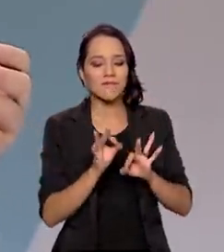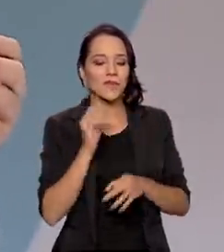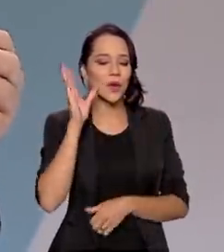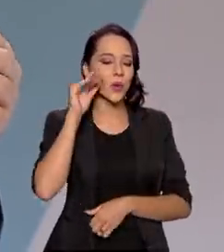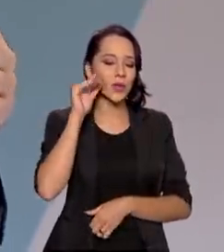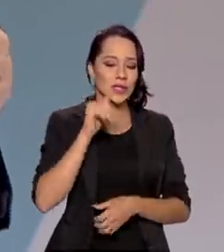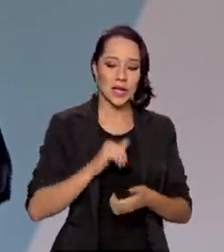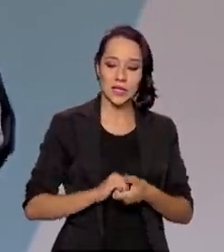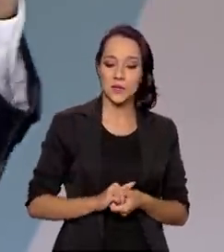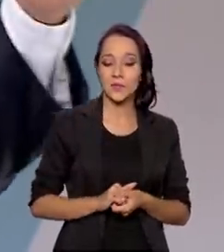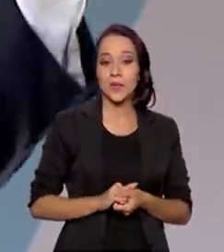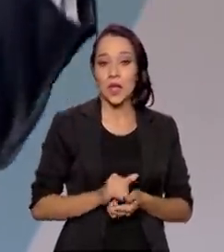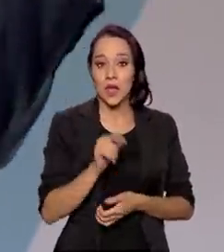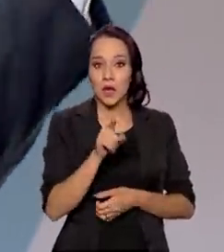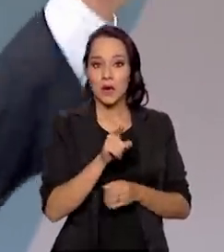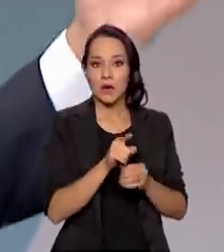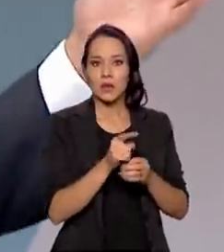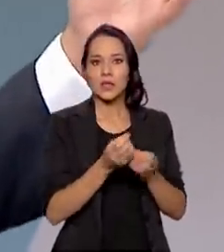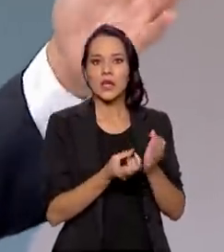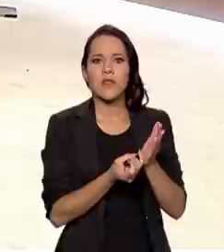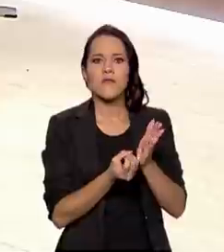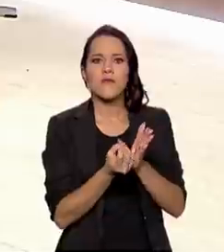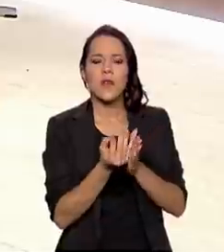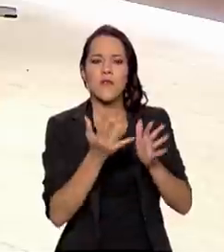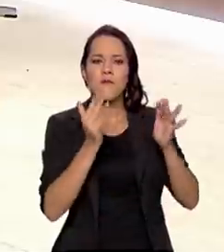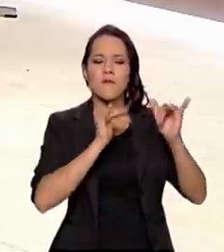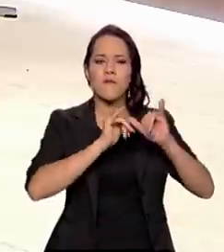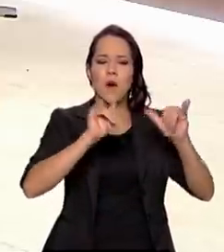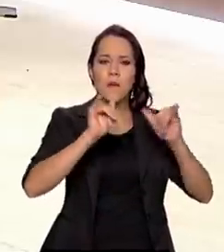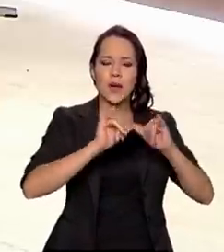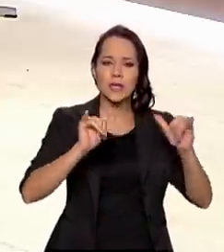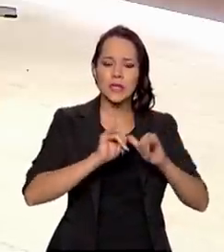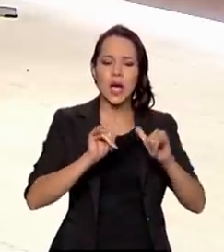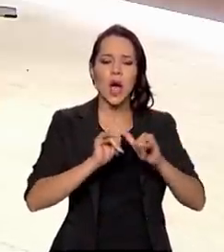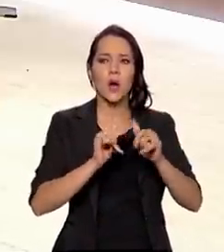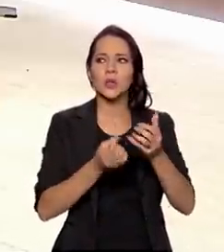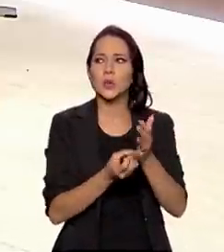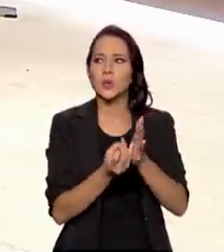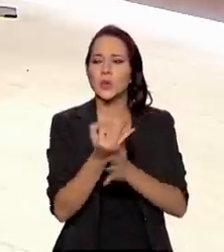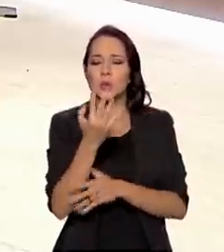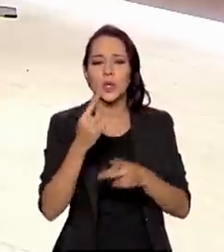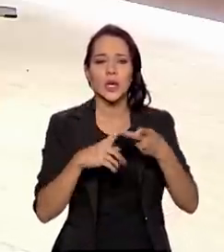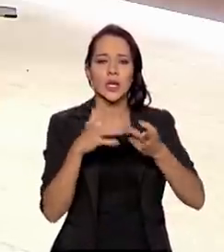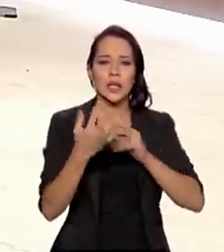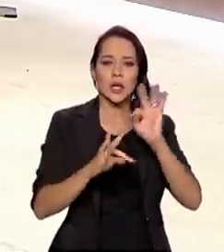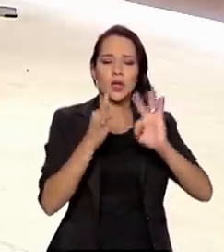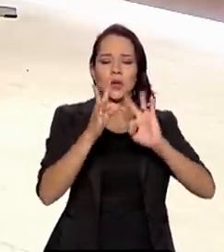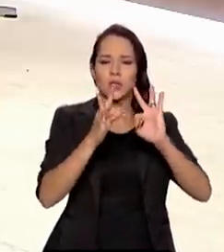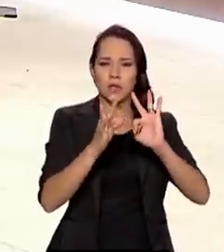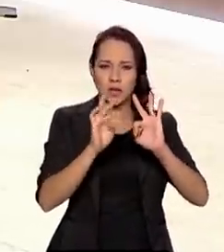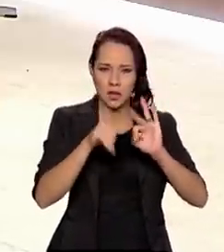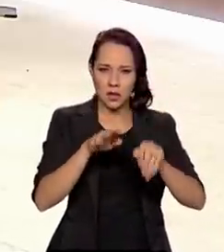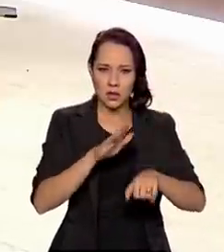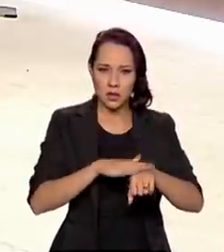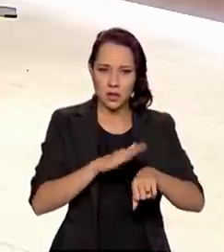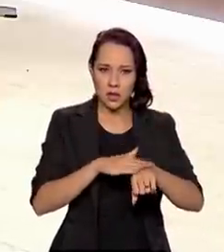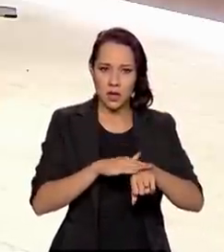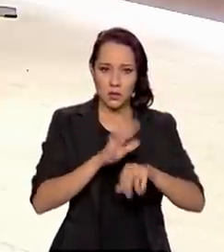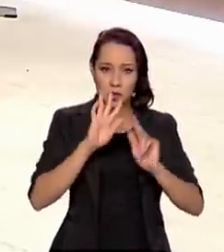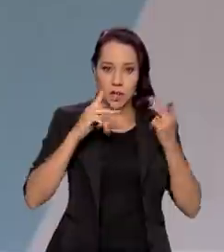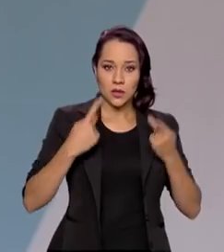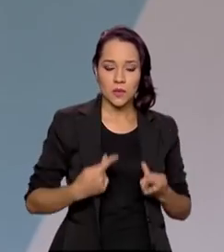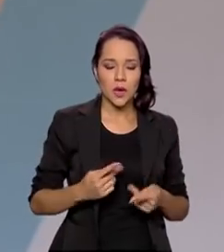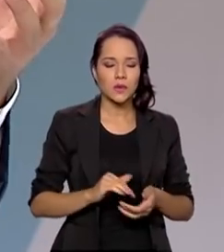curiosidade. Processamento de milhões de dados, desenvolvimento de soluções tecnológicas, tecnológicas, isso é feito por seres